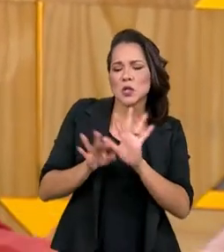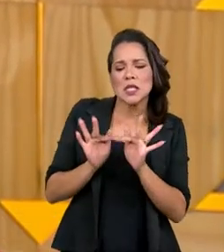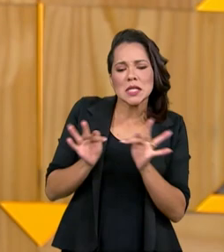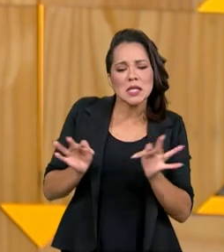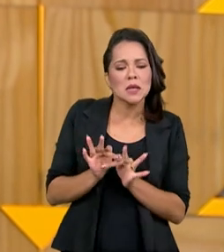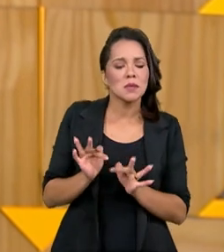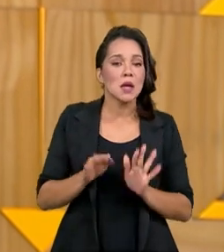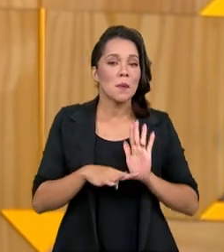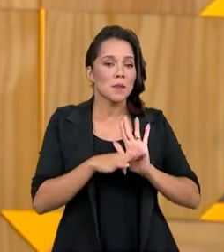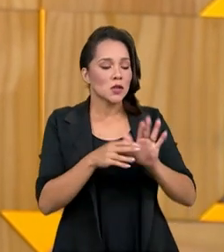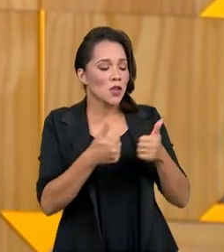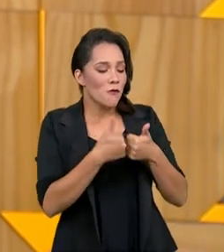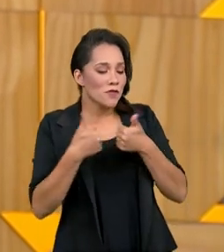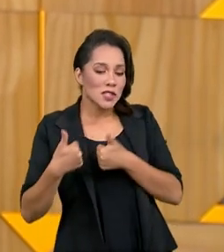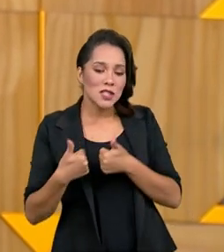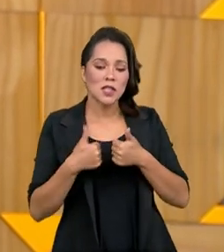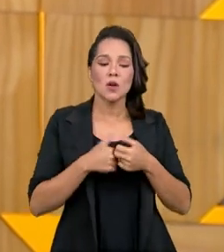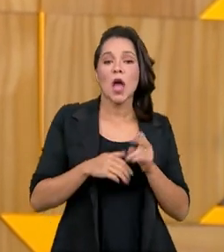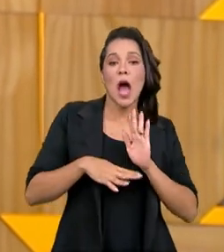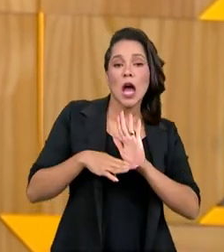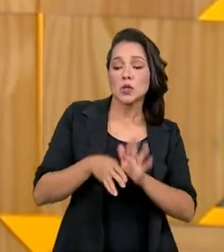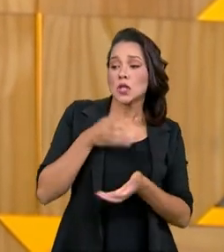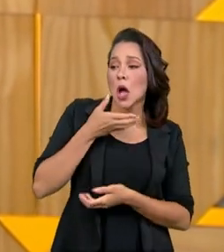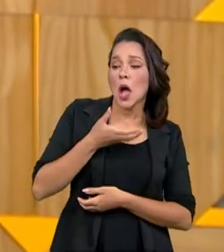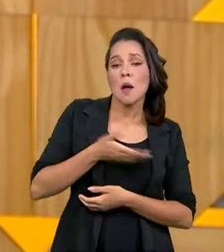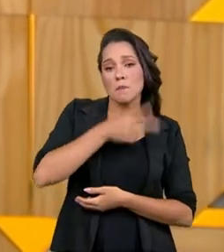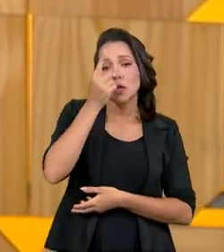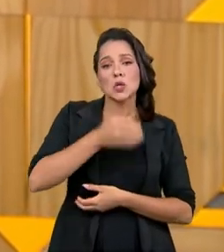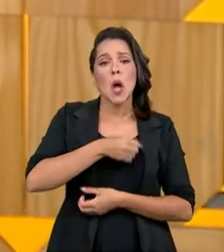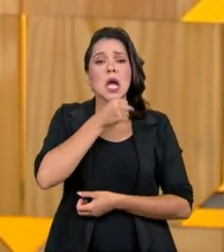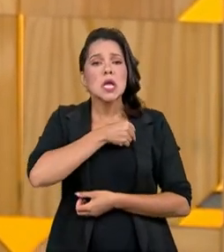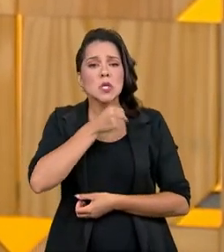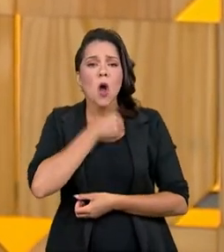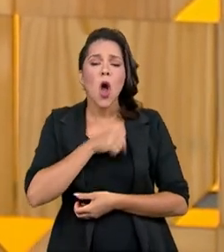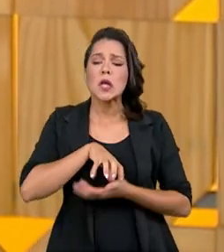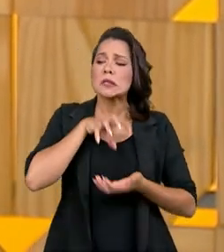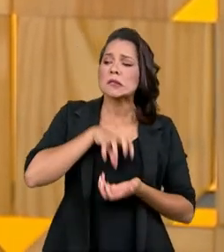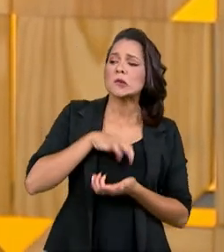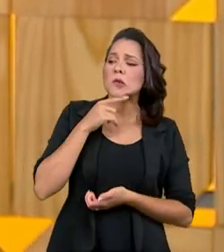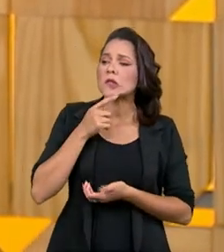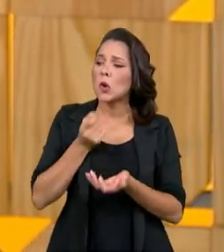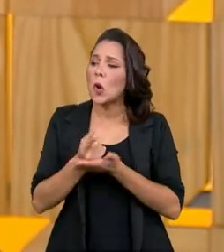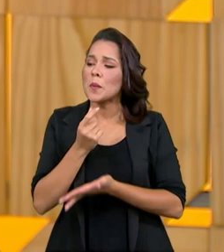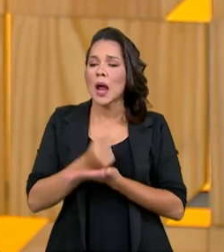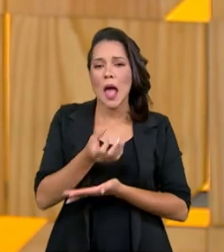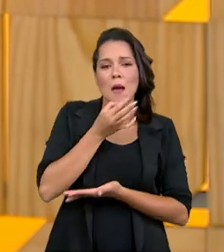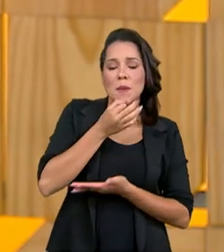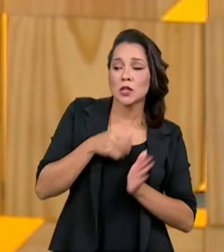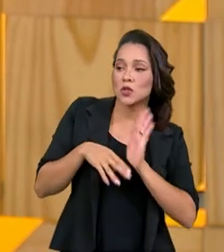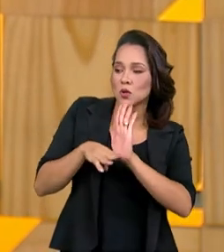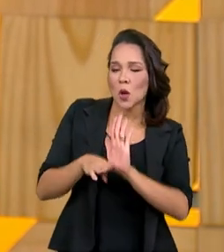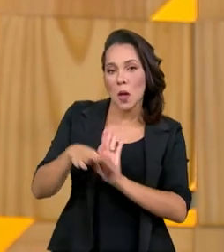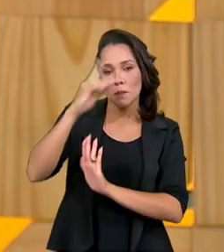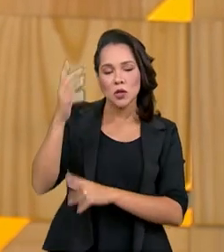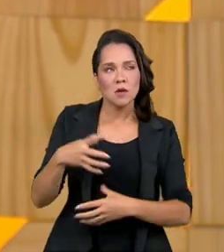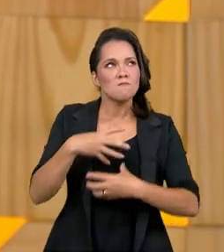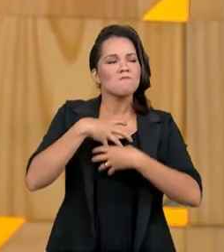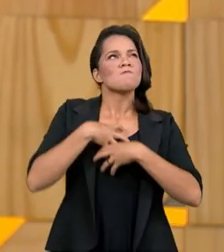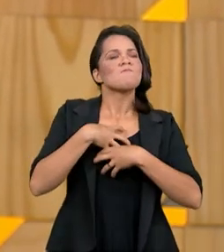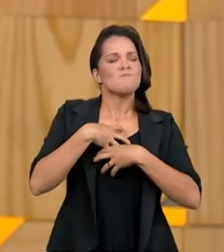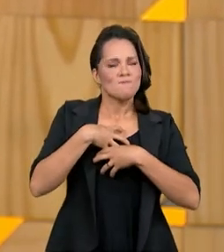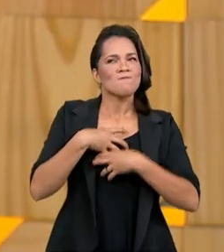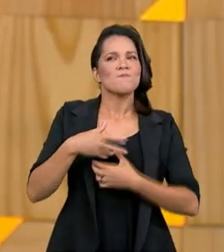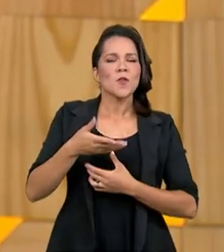para ajudar o seu vizinho, ajudar um idoso que não podia sair de casa, que não podia comprar o remédio, isso ativou muito o espírito de solidariedade.